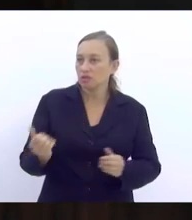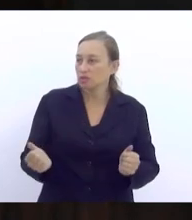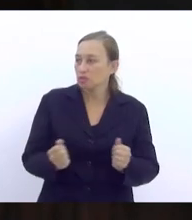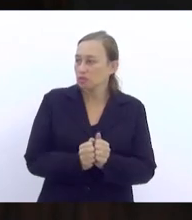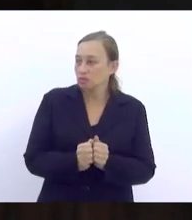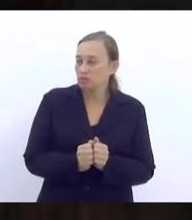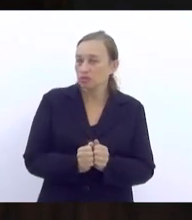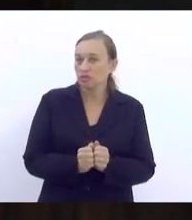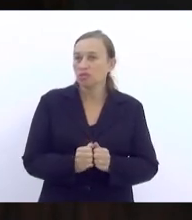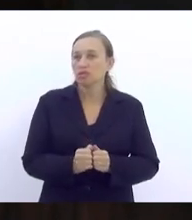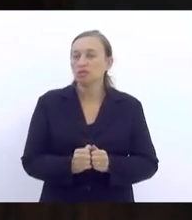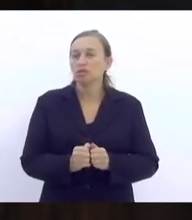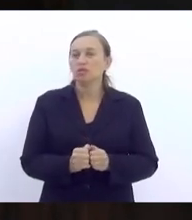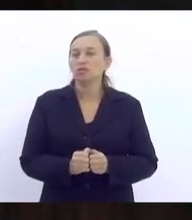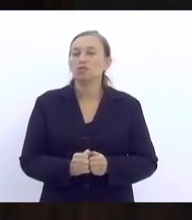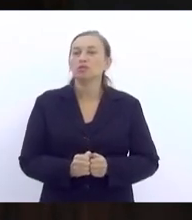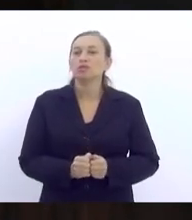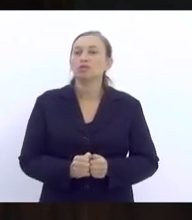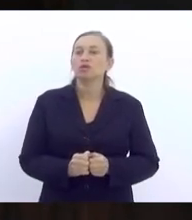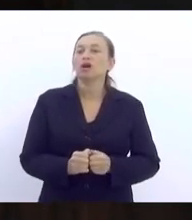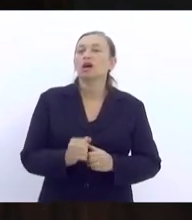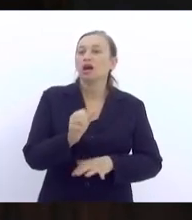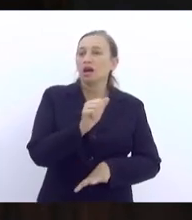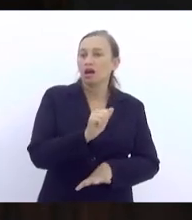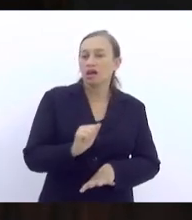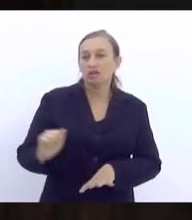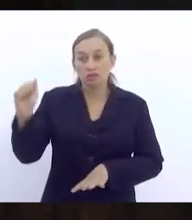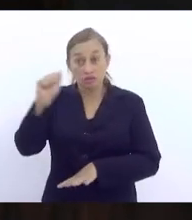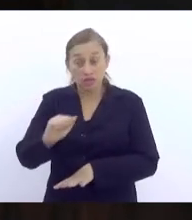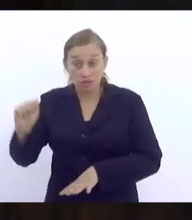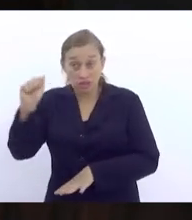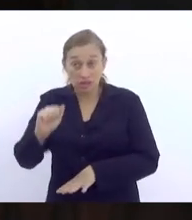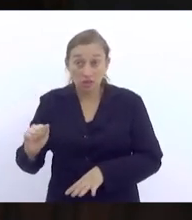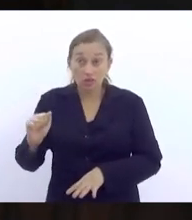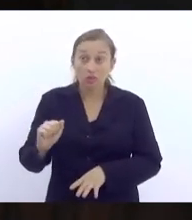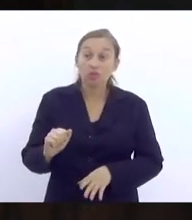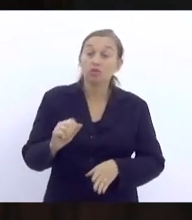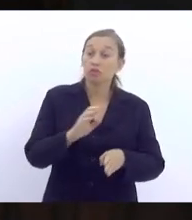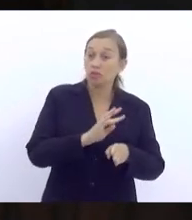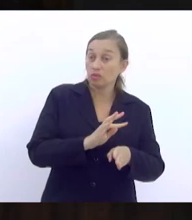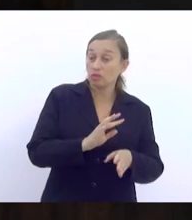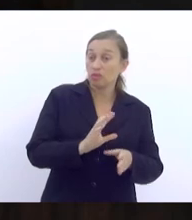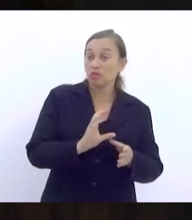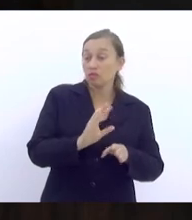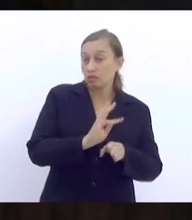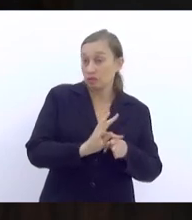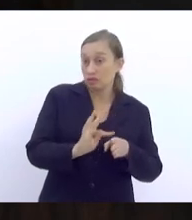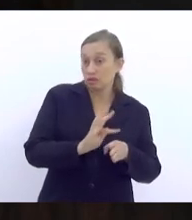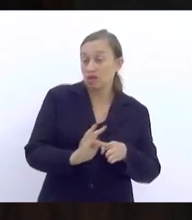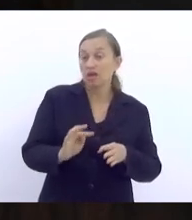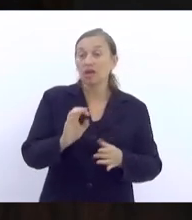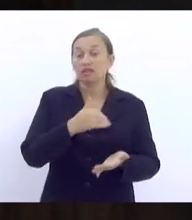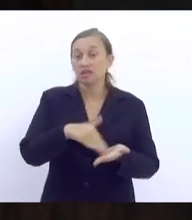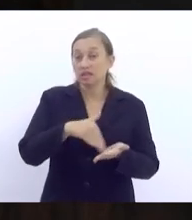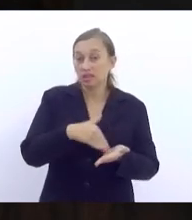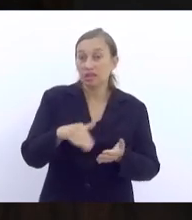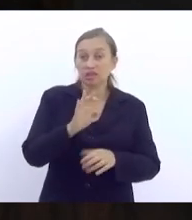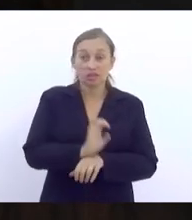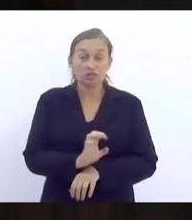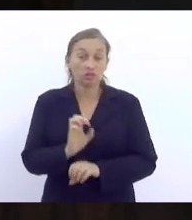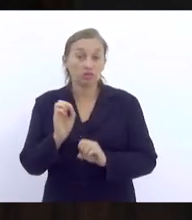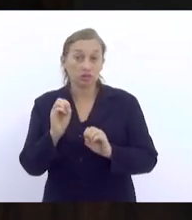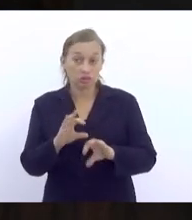termo de ajustamento de conduta entre a Associação Estadual de Conselho Tutelar e o Ministério Público e a Secretaria Estadual de